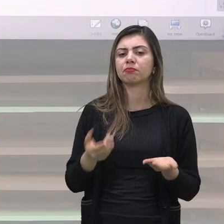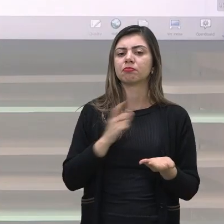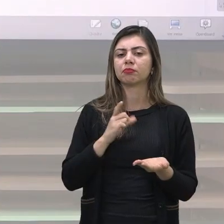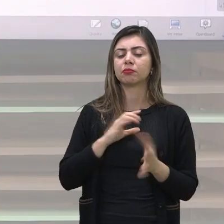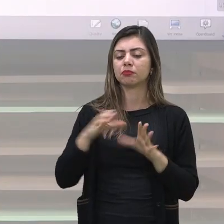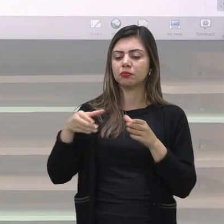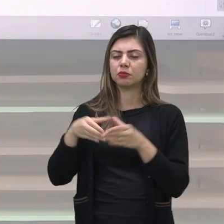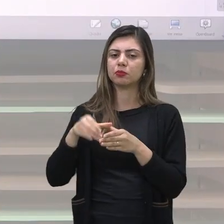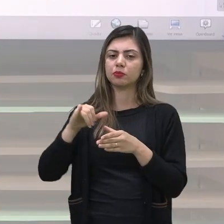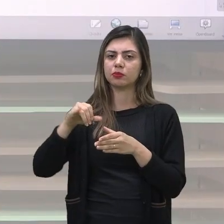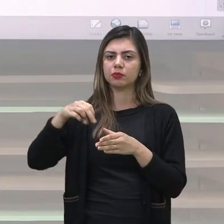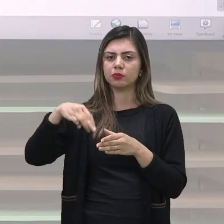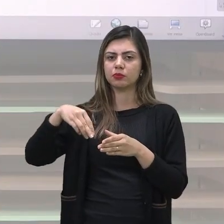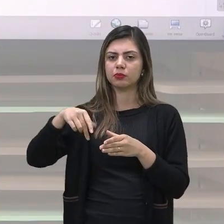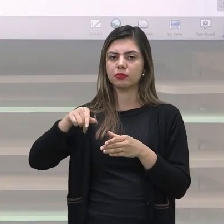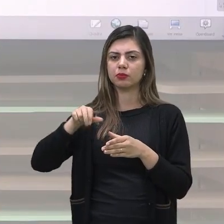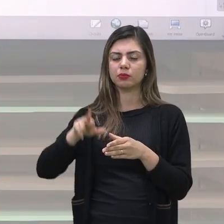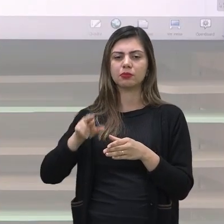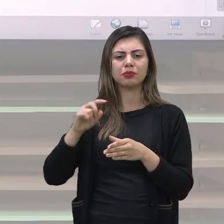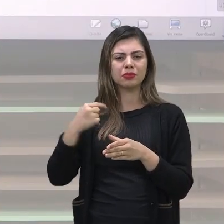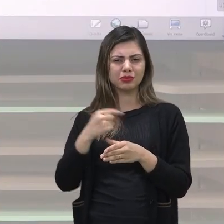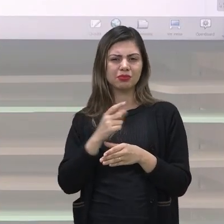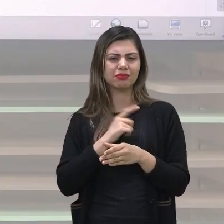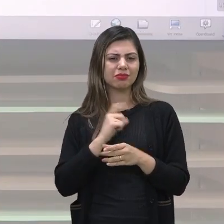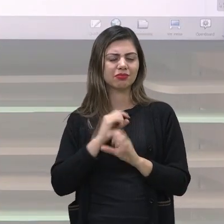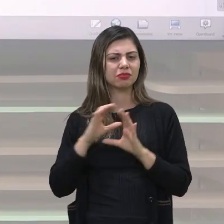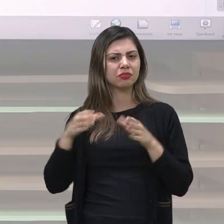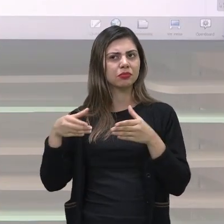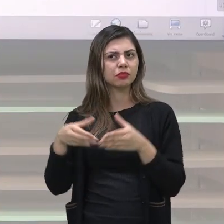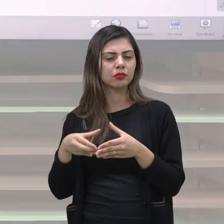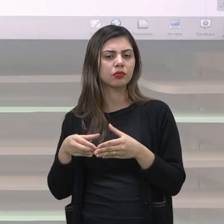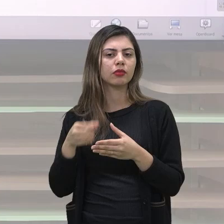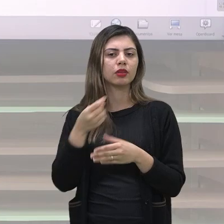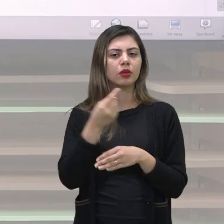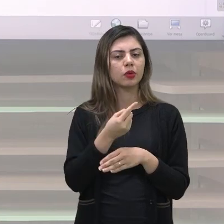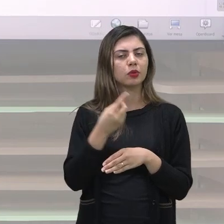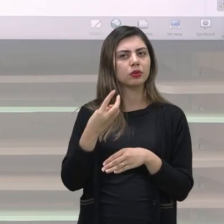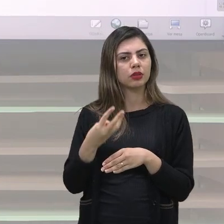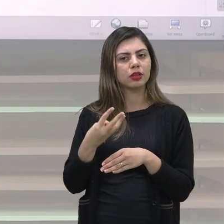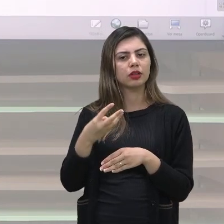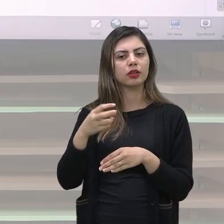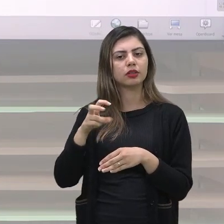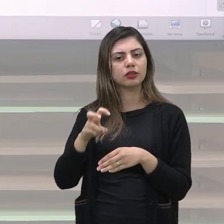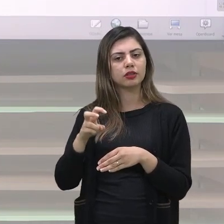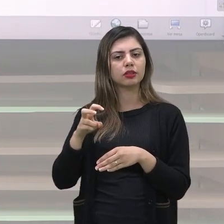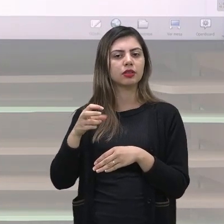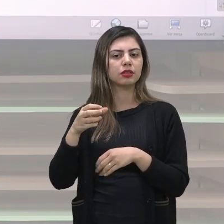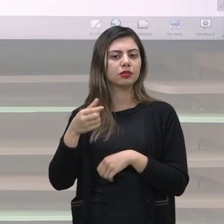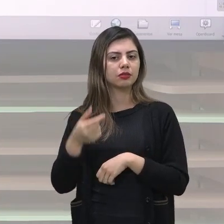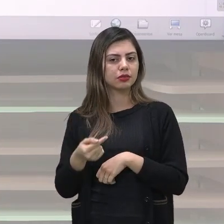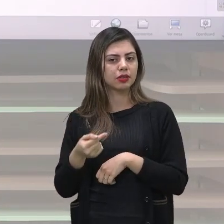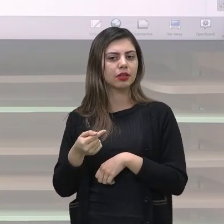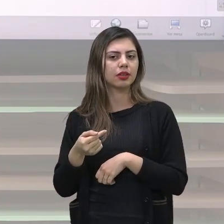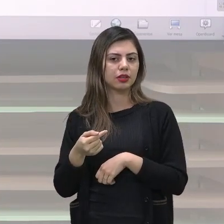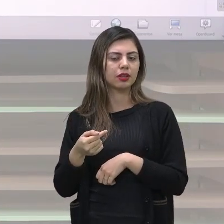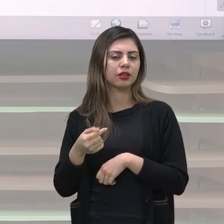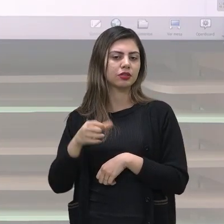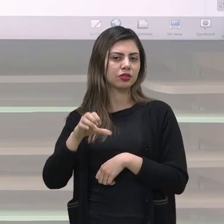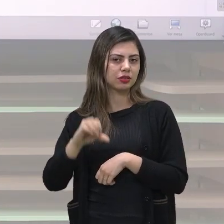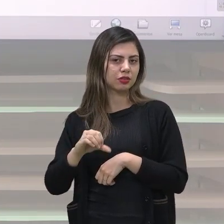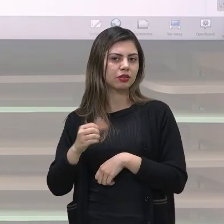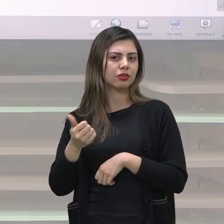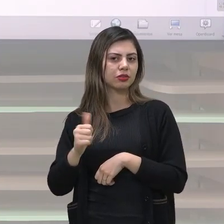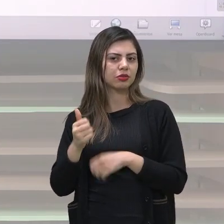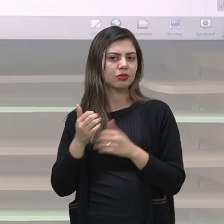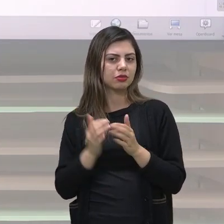número ímpar a gente não tem como conjunto de ímpares 1 3 5 7 9 11 e assim sucessivamente